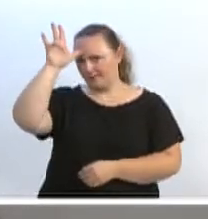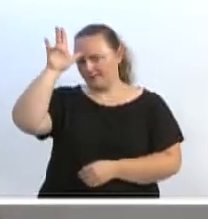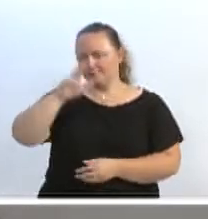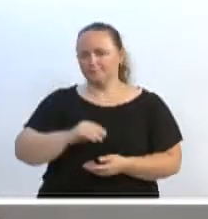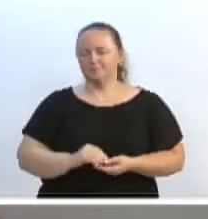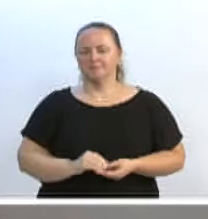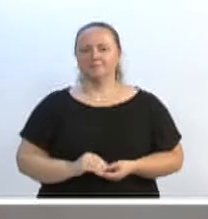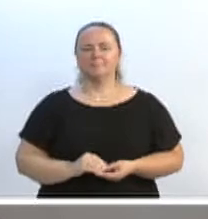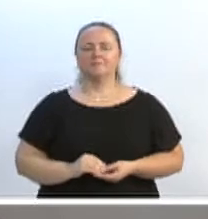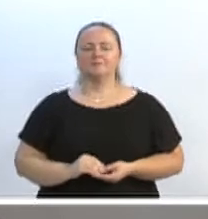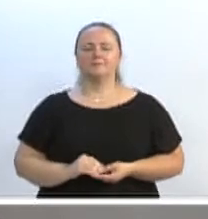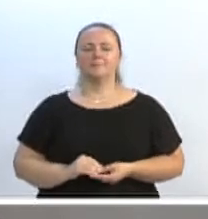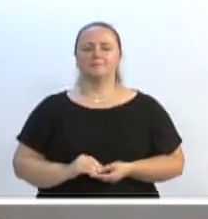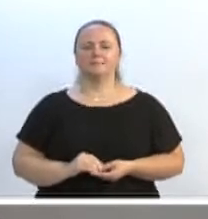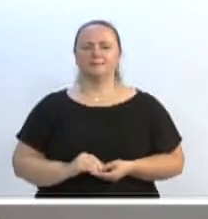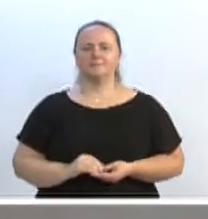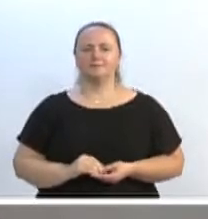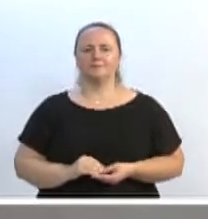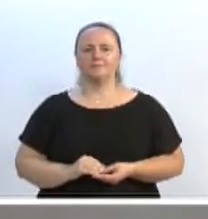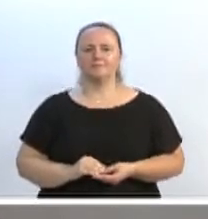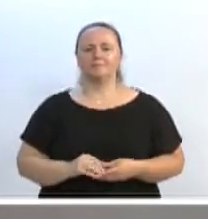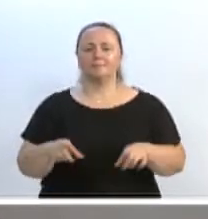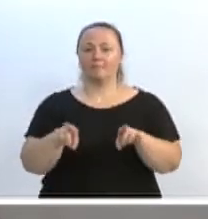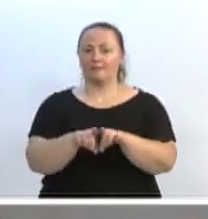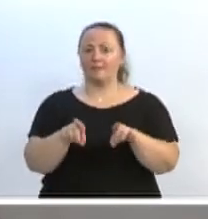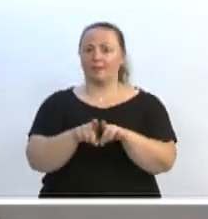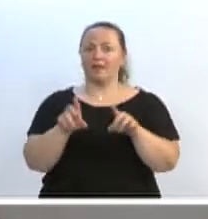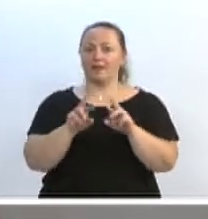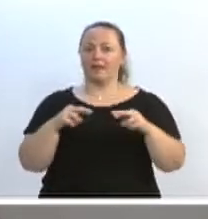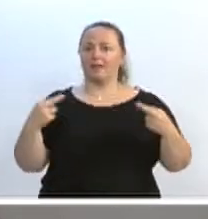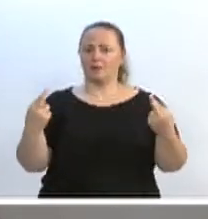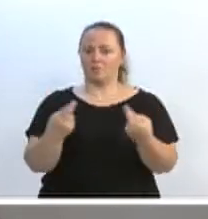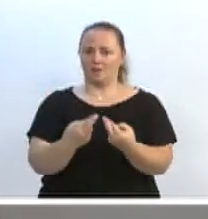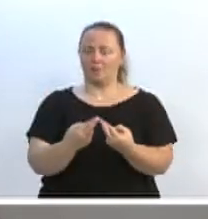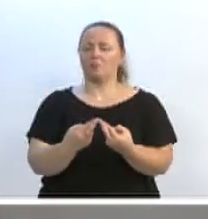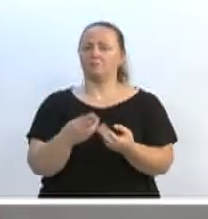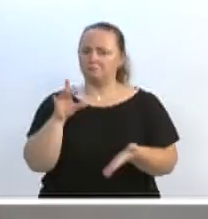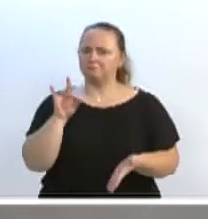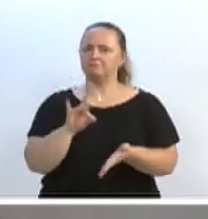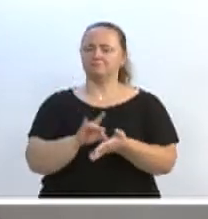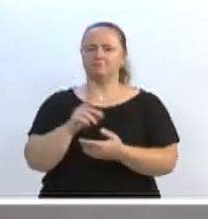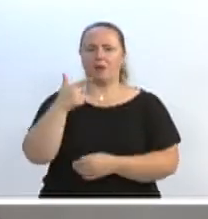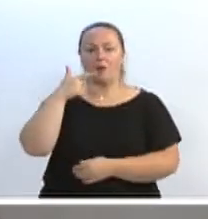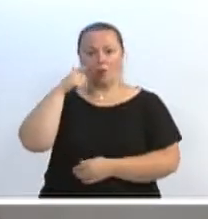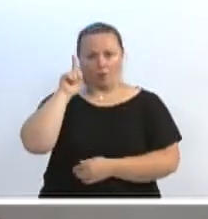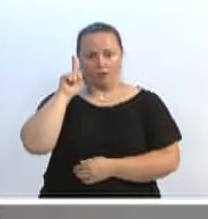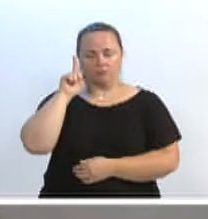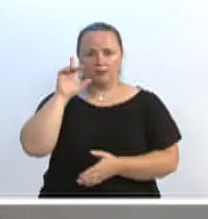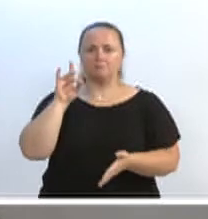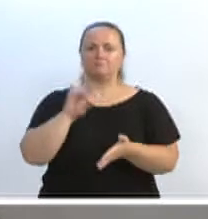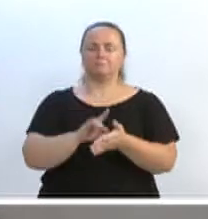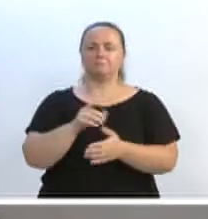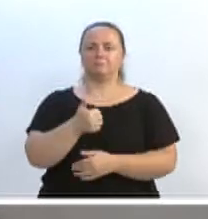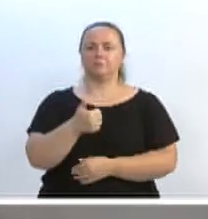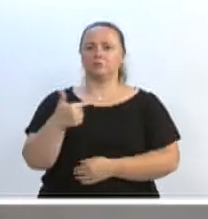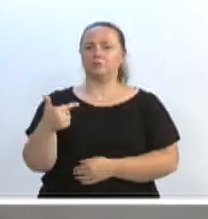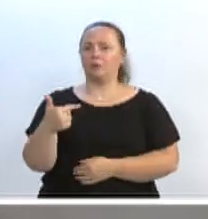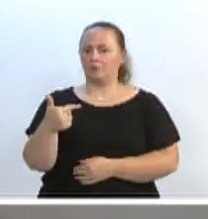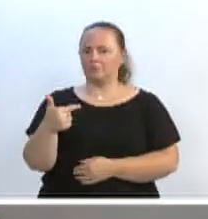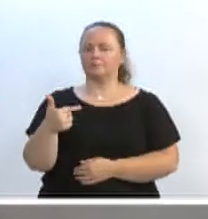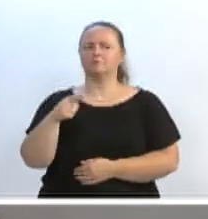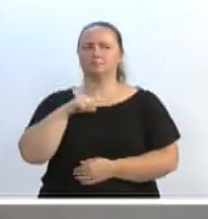presente em reuniões, várias delas, ontem foram 12 reuniões, várias